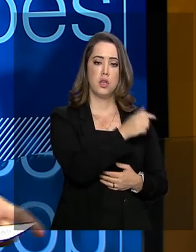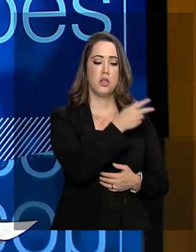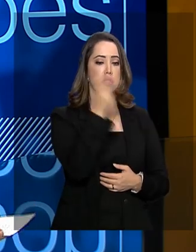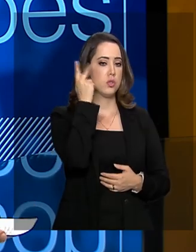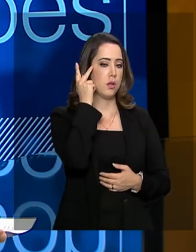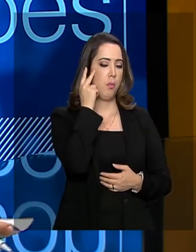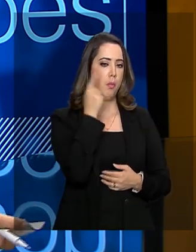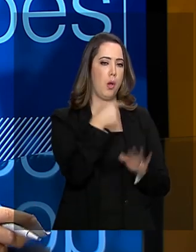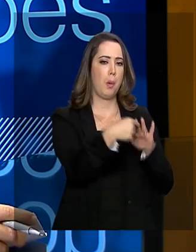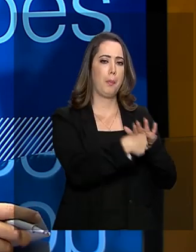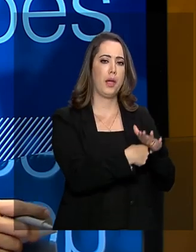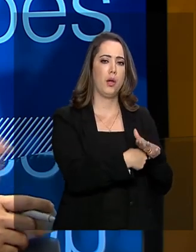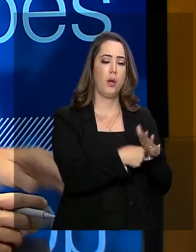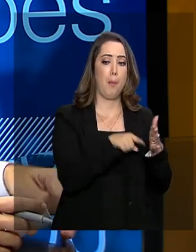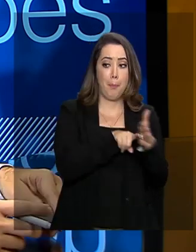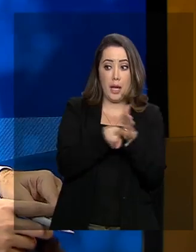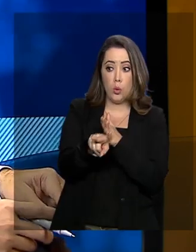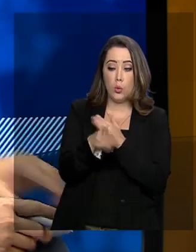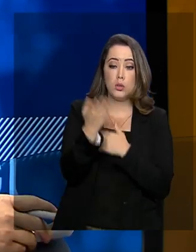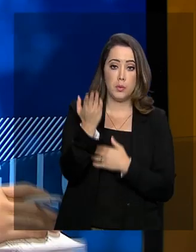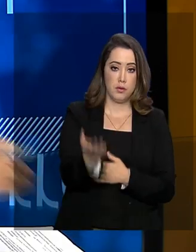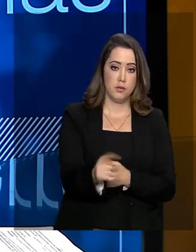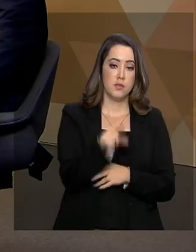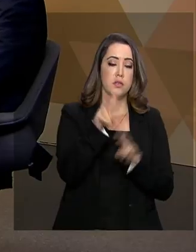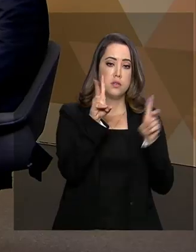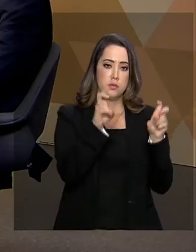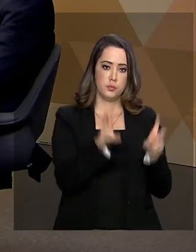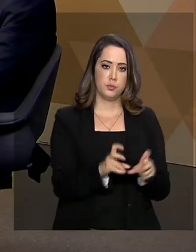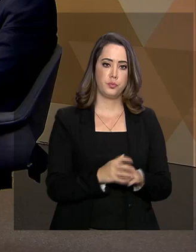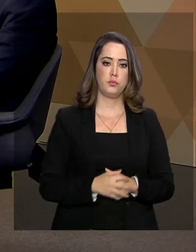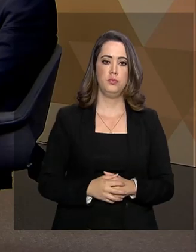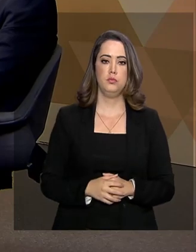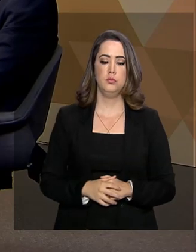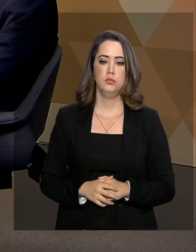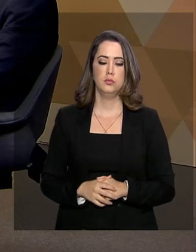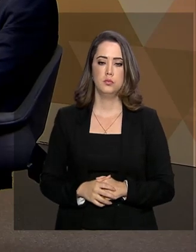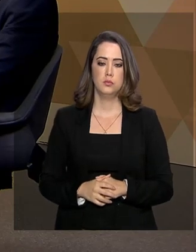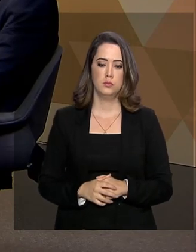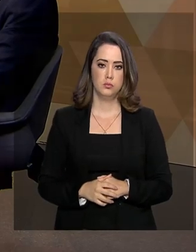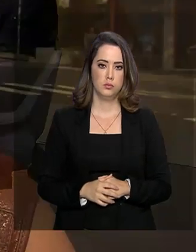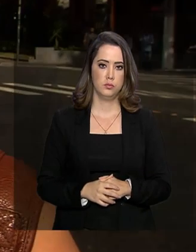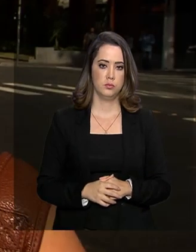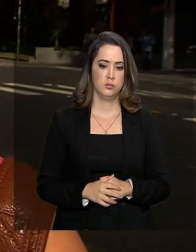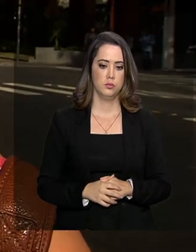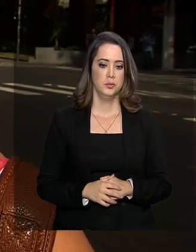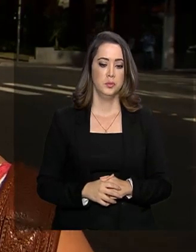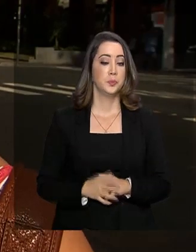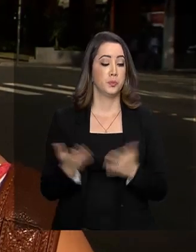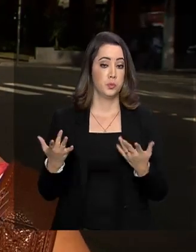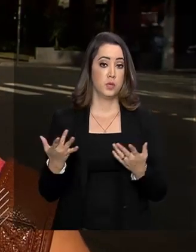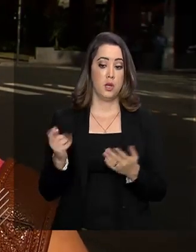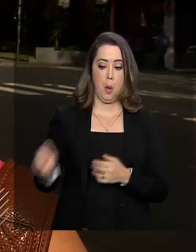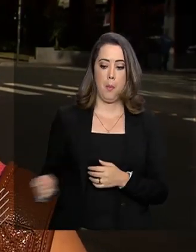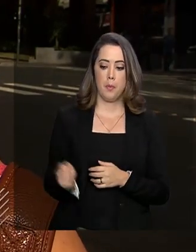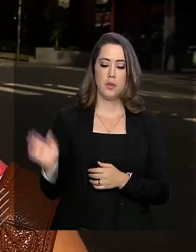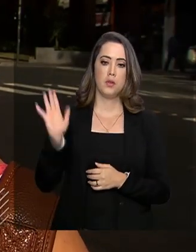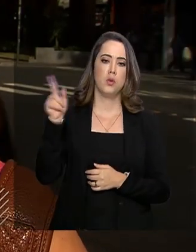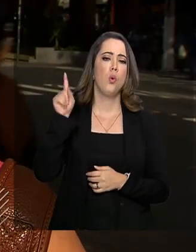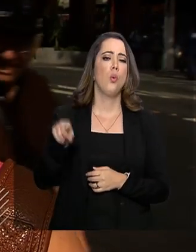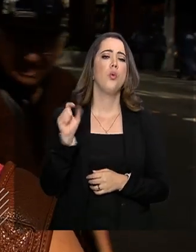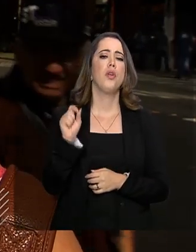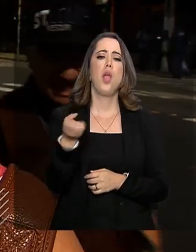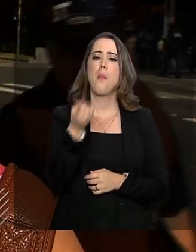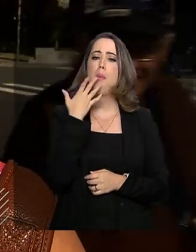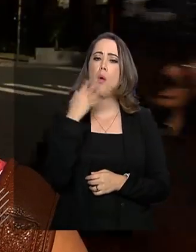pergunta para o senhor em relação a essas concessões. As concessões até agora, o que trouxeram de